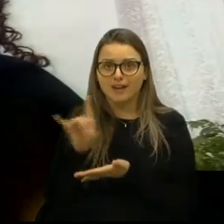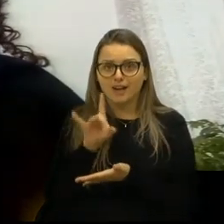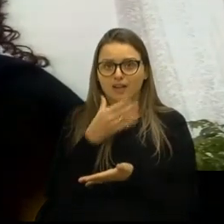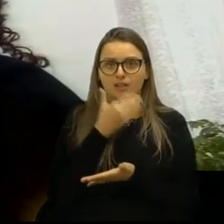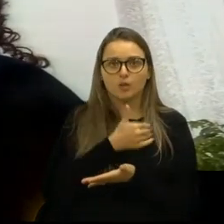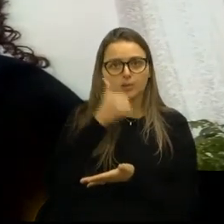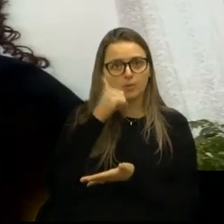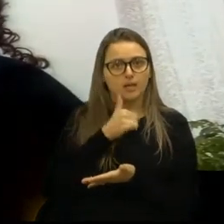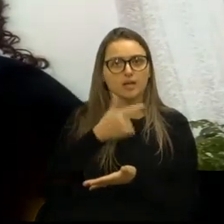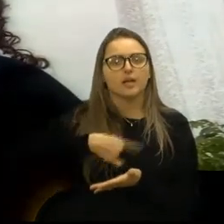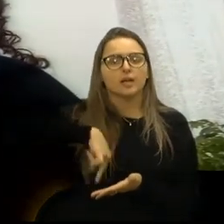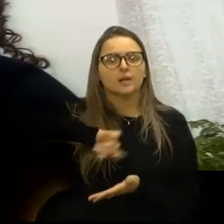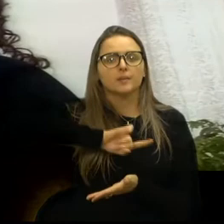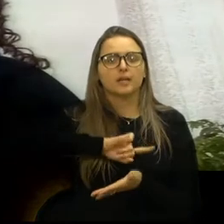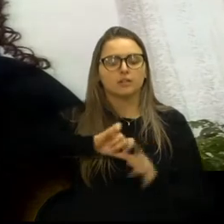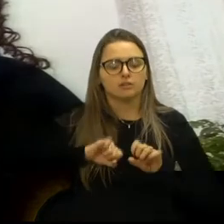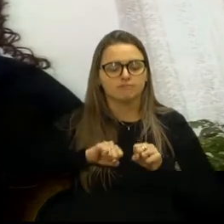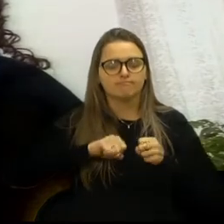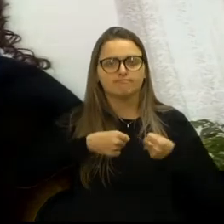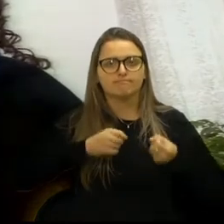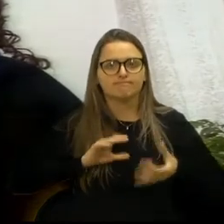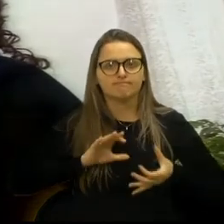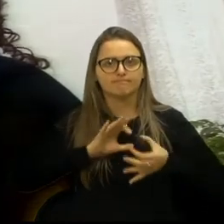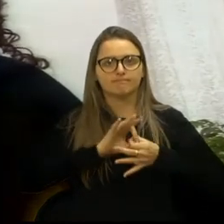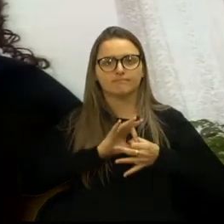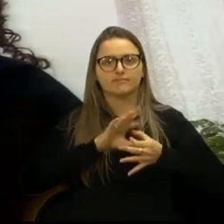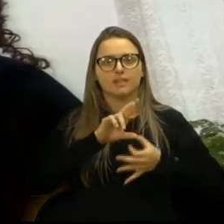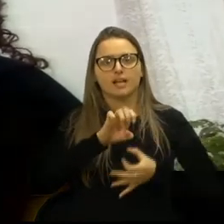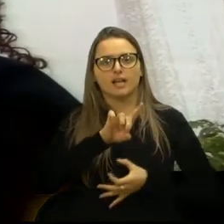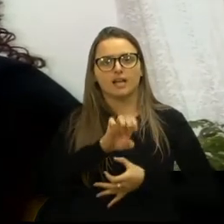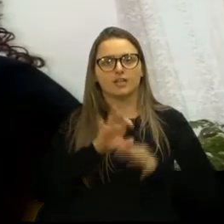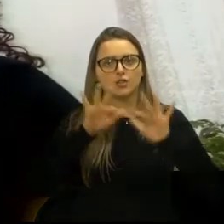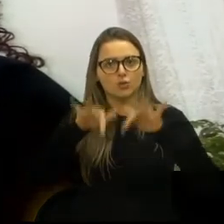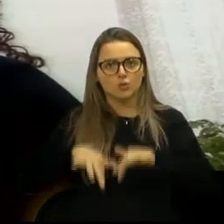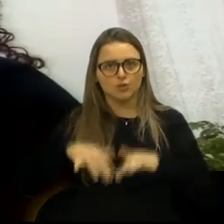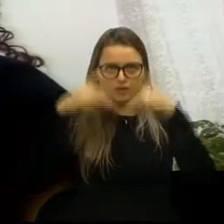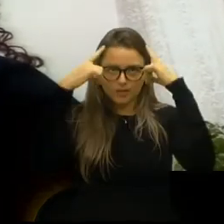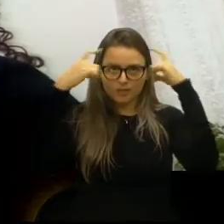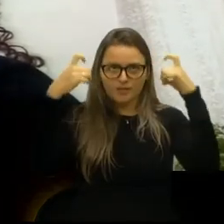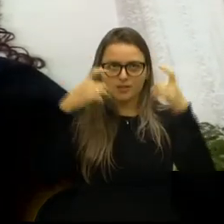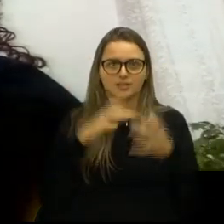para que possamos fortalecer essa rede de enfrentamento à violência.